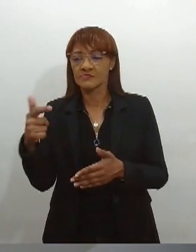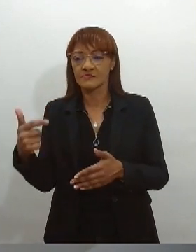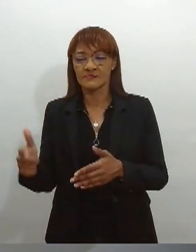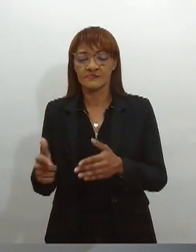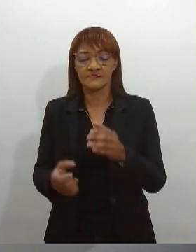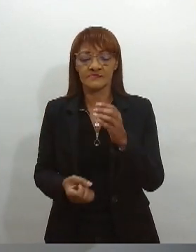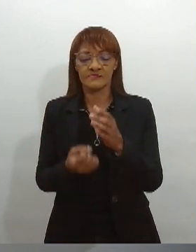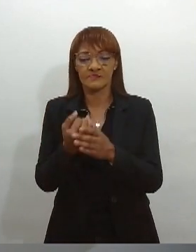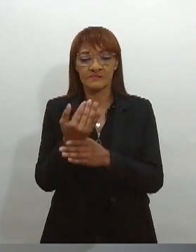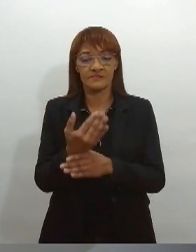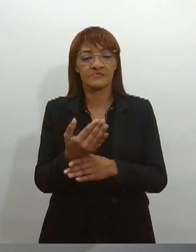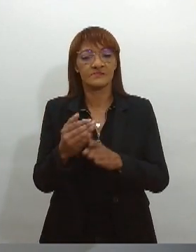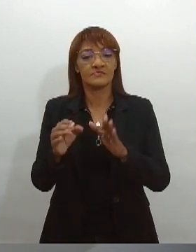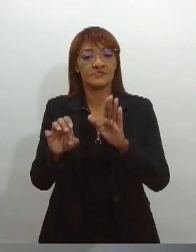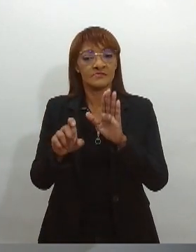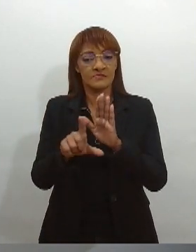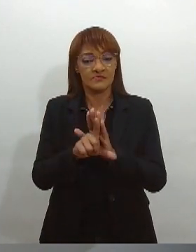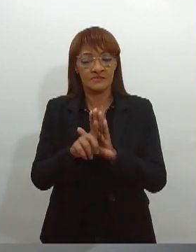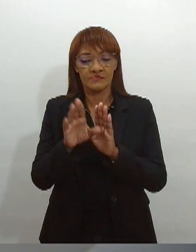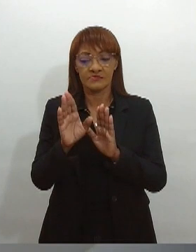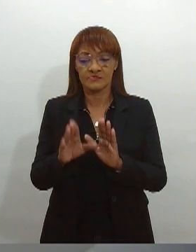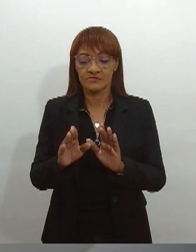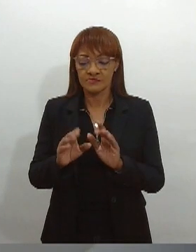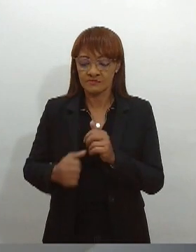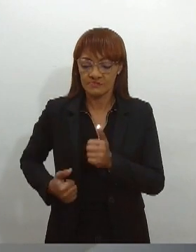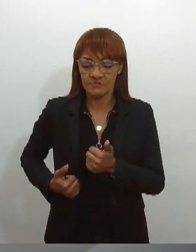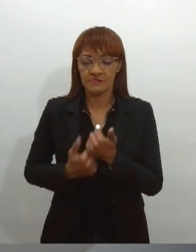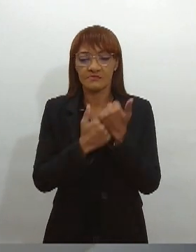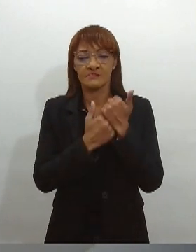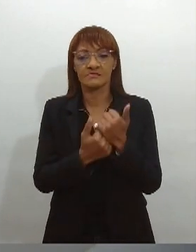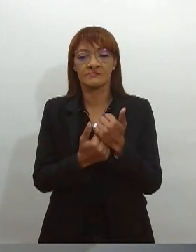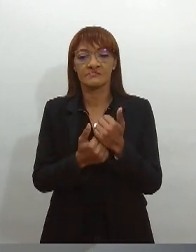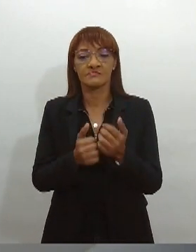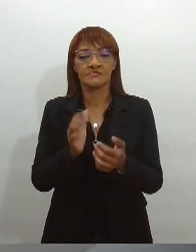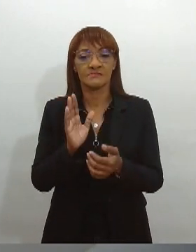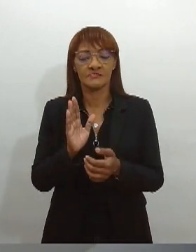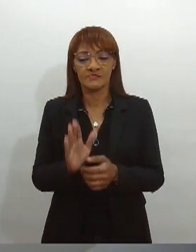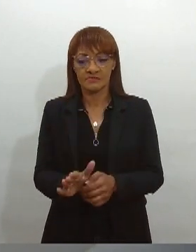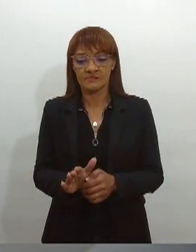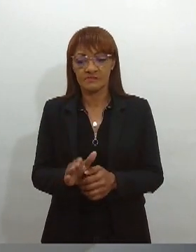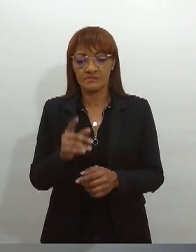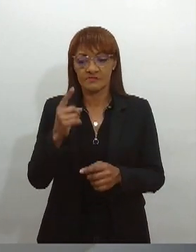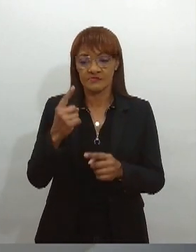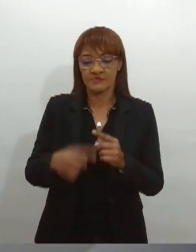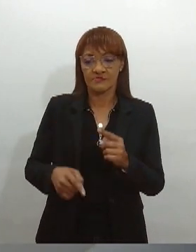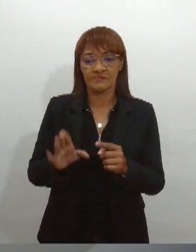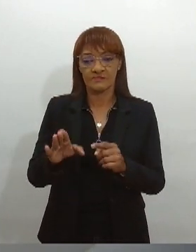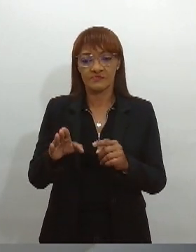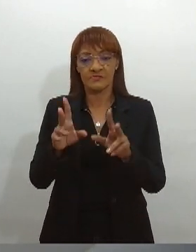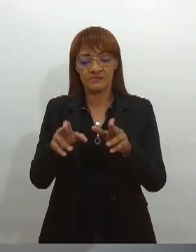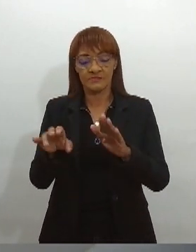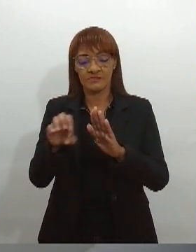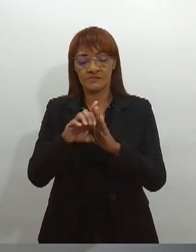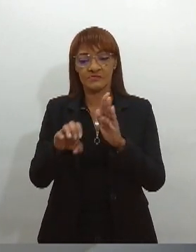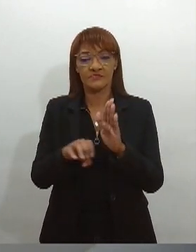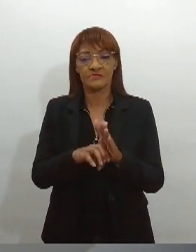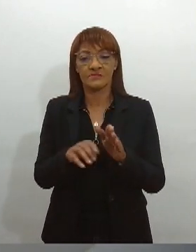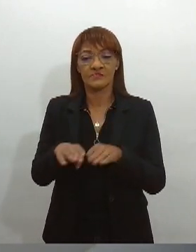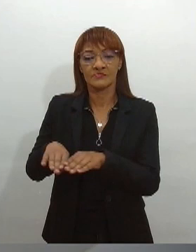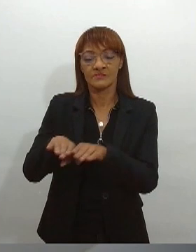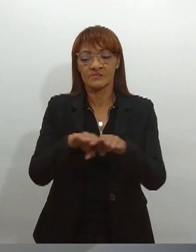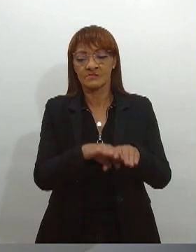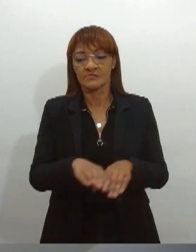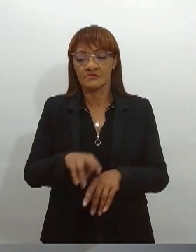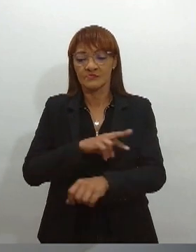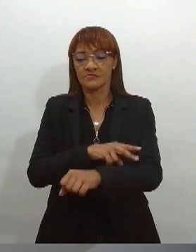reforçar o enfrentamento ao racismo no país. Há exemplo do Estatuto da Igualdade Racial, que completa 13